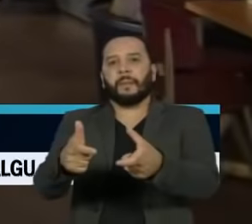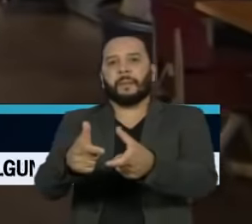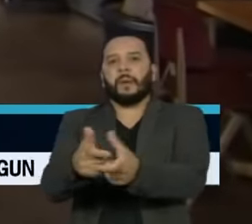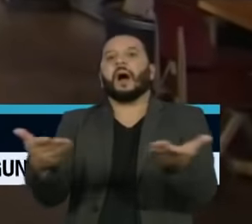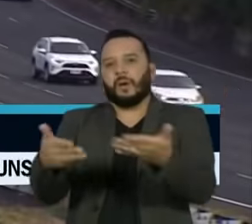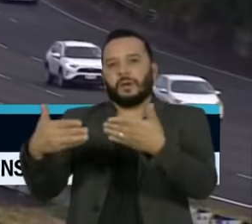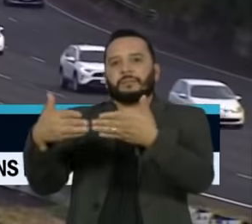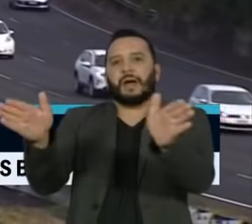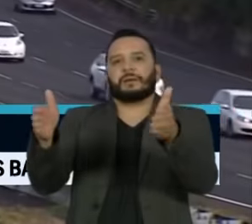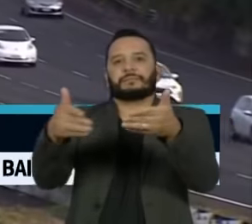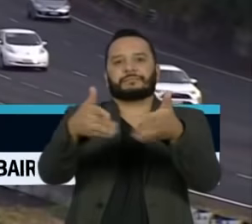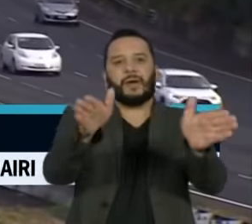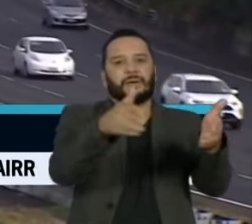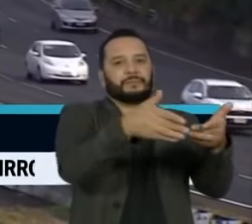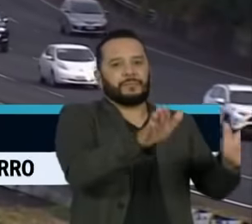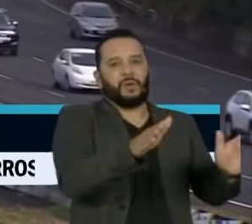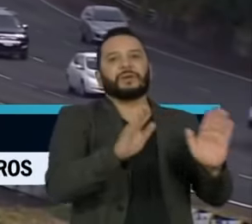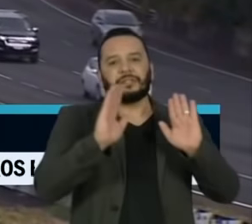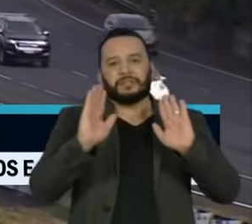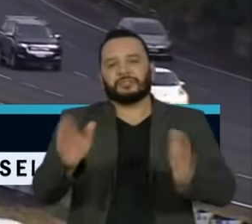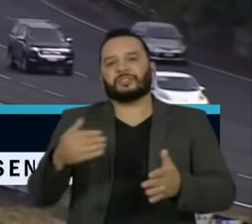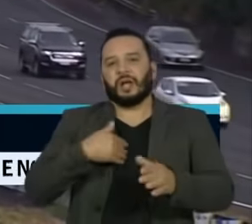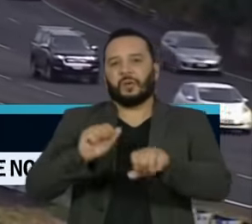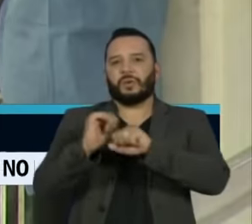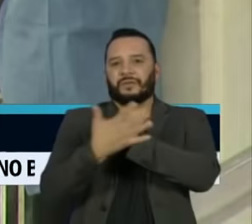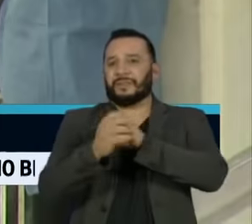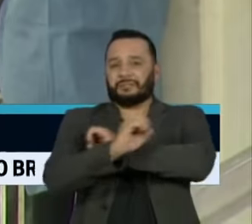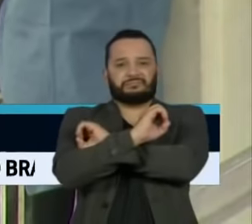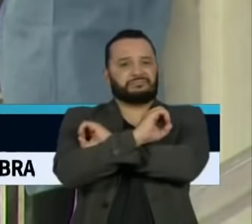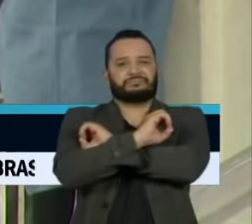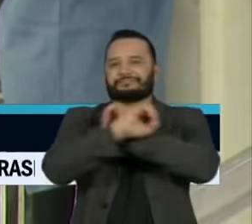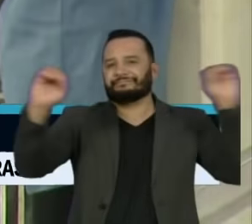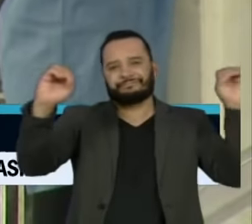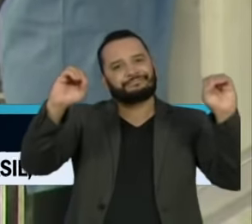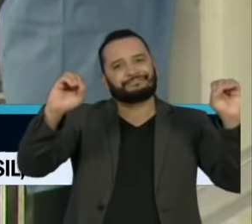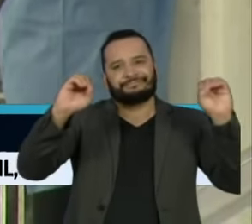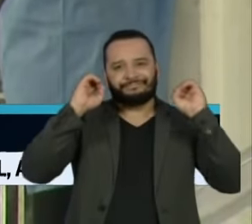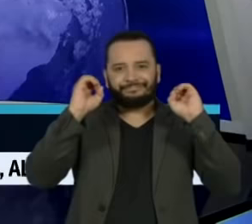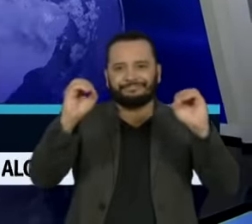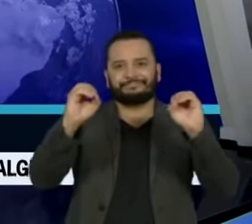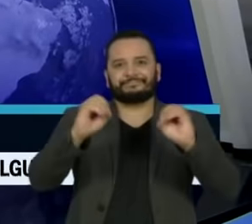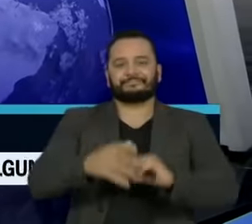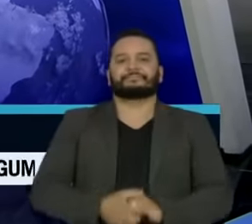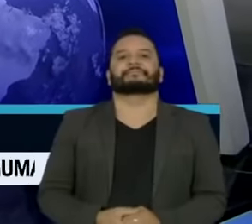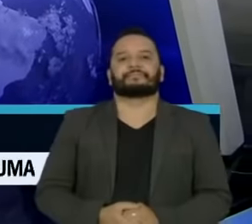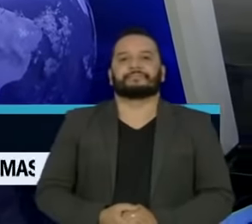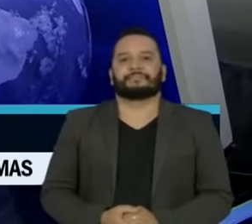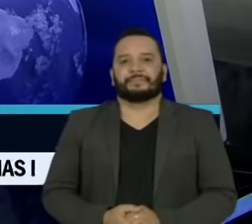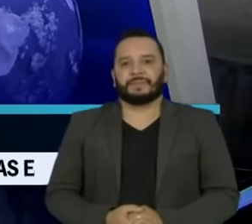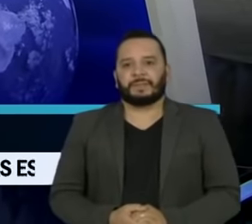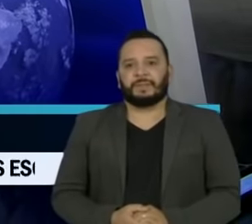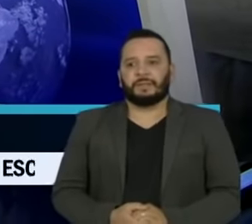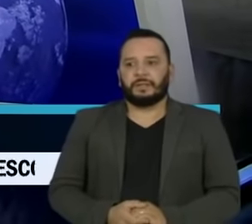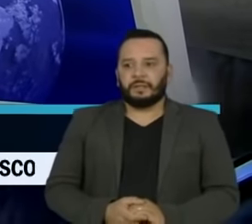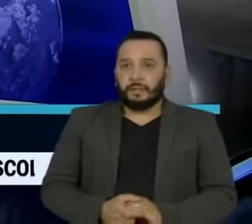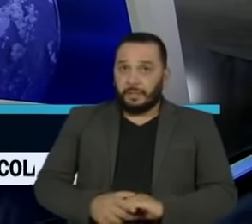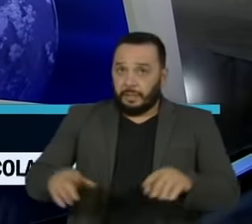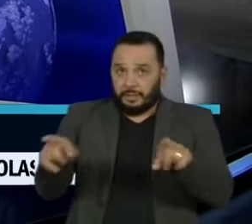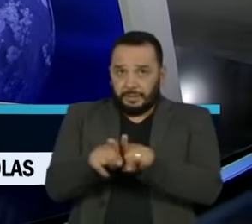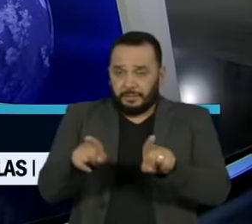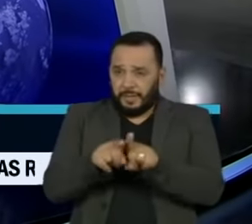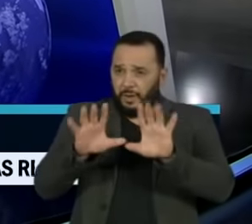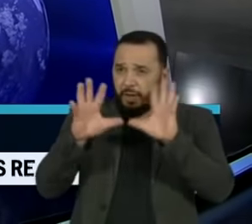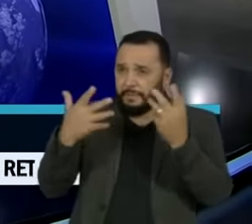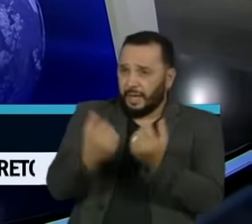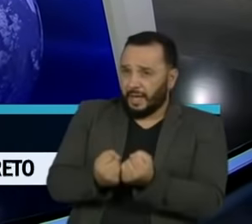Há 12 dias, a maior cidade do país não registra novas infecções. Natália, a estimativa da OMS